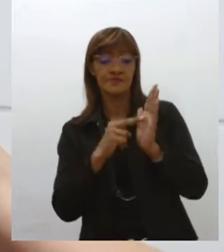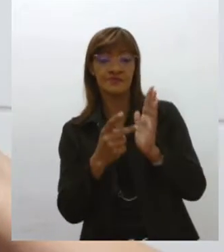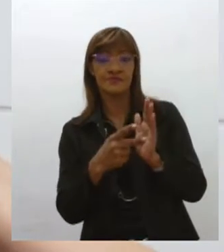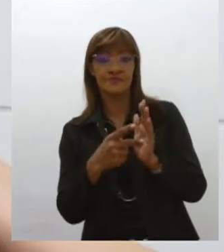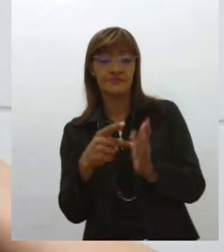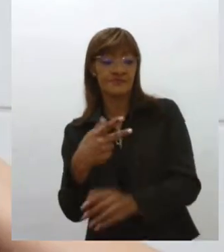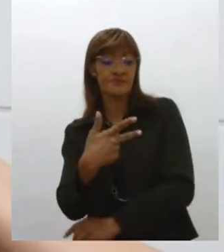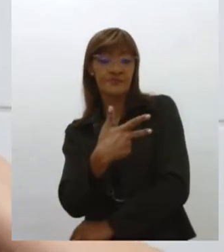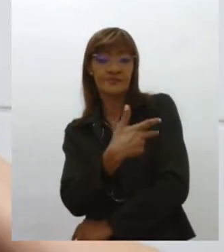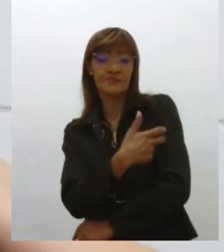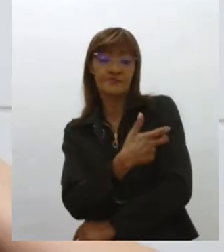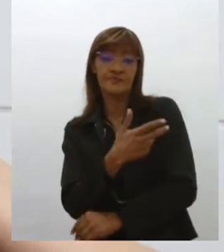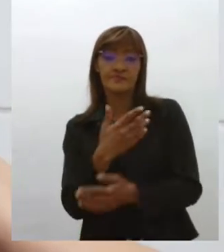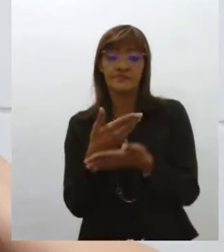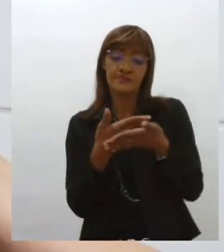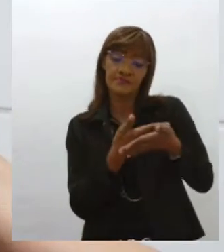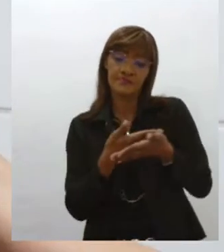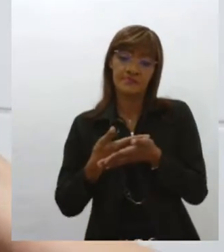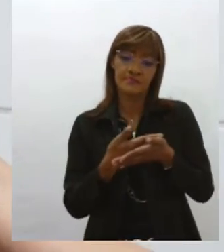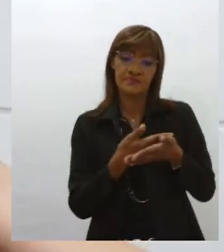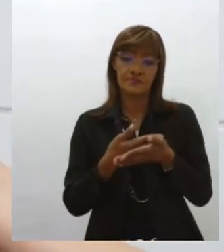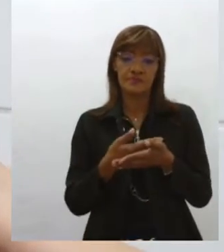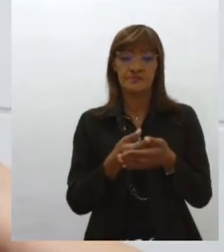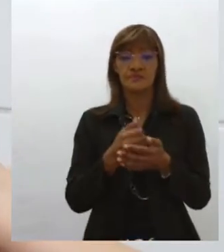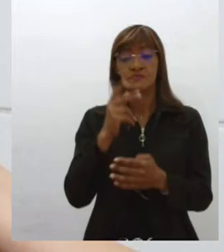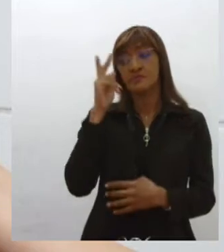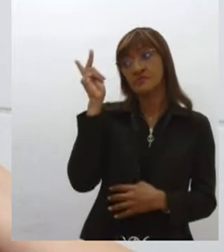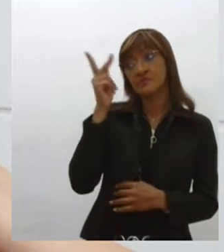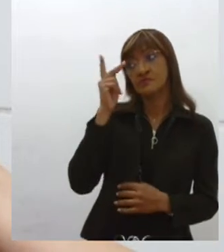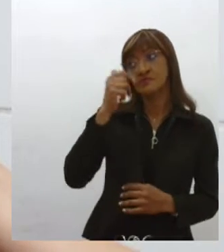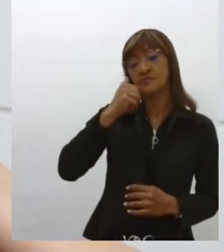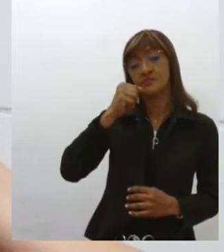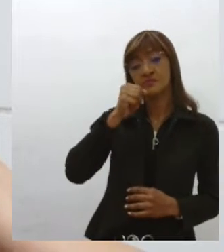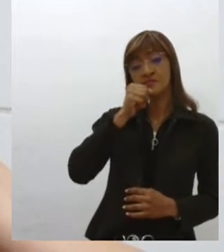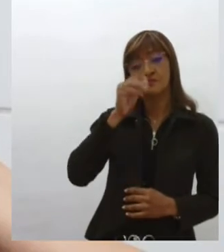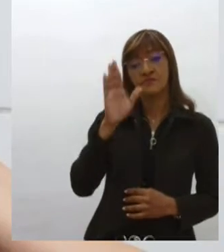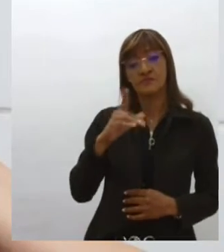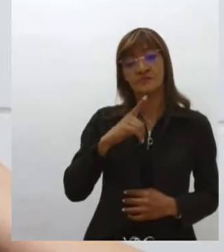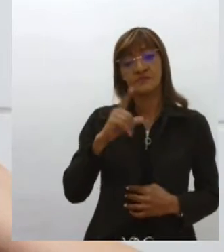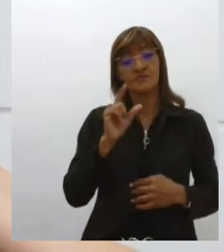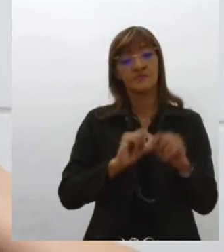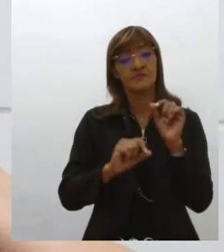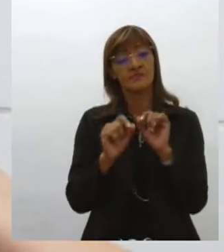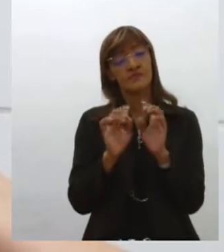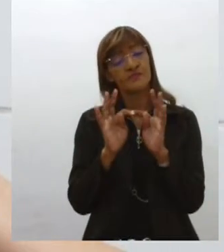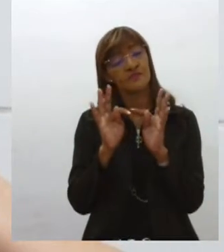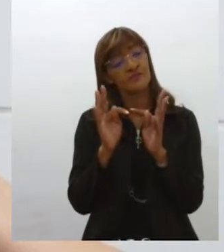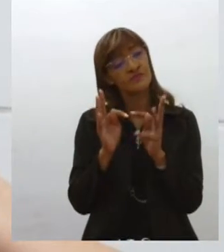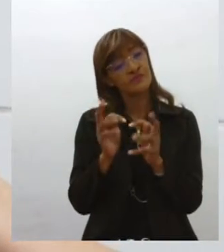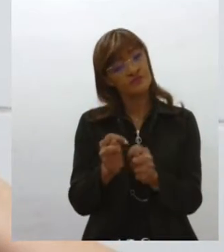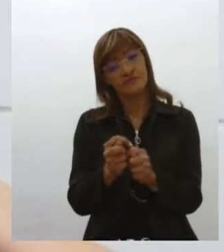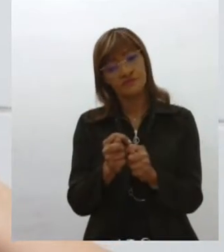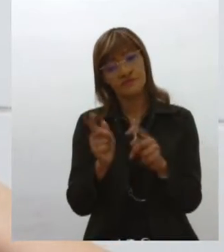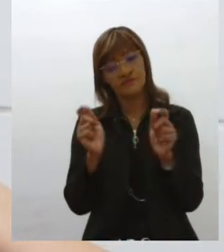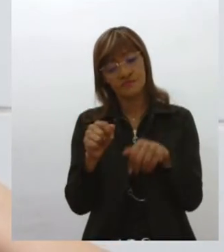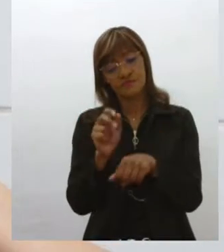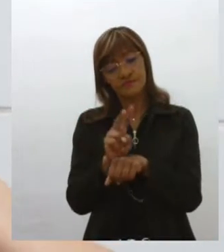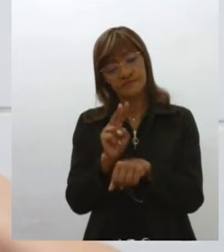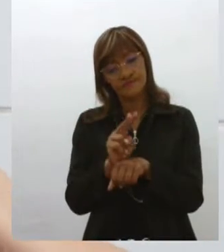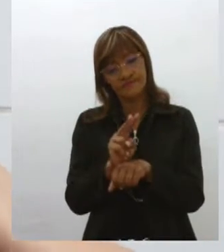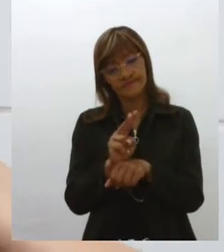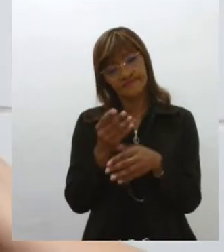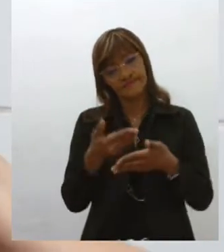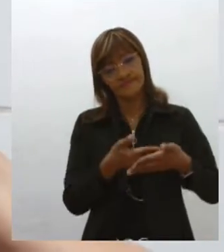história, toda a situação que a mãe teve de doença, ela tem no leite materno toda a memória e produção de anticorpos para esse bebê.